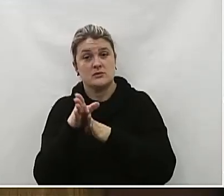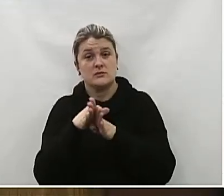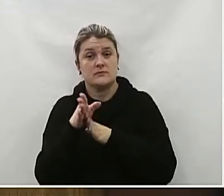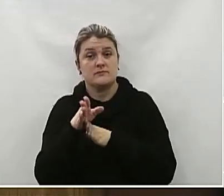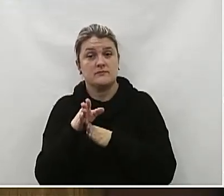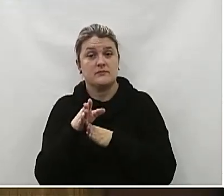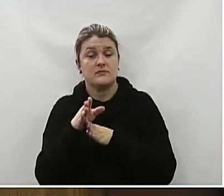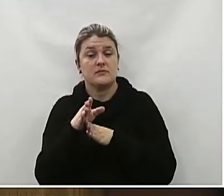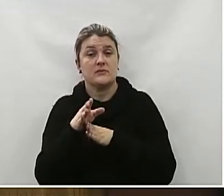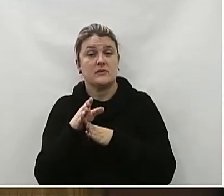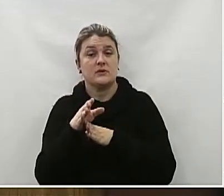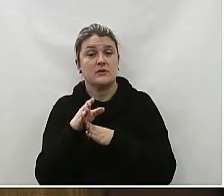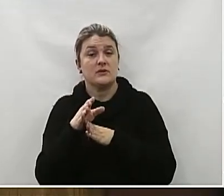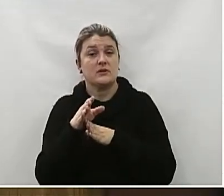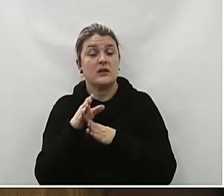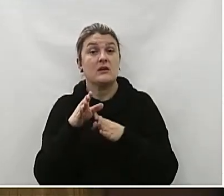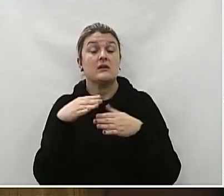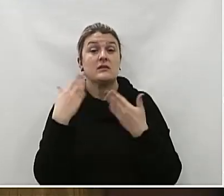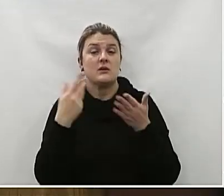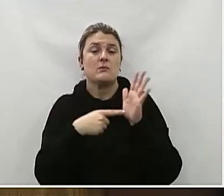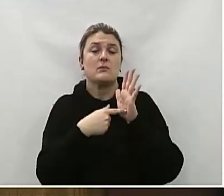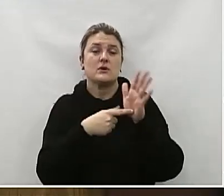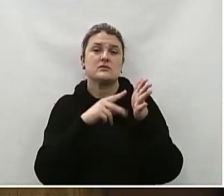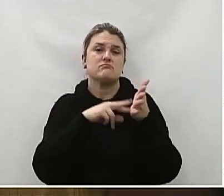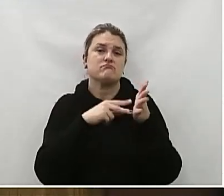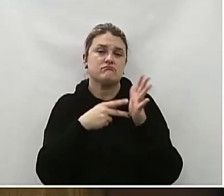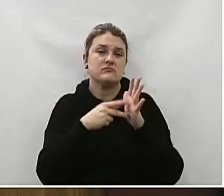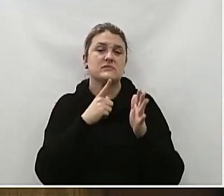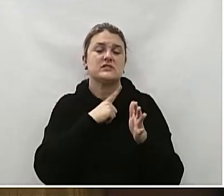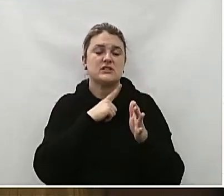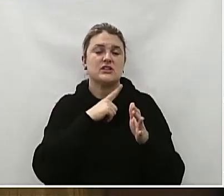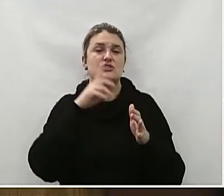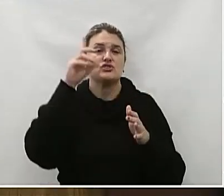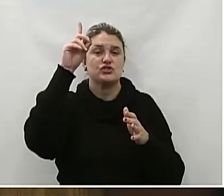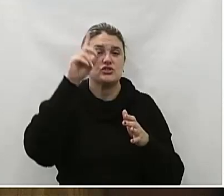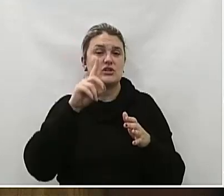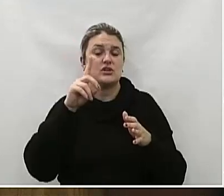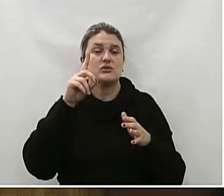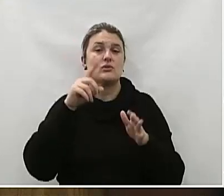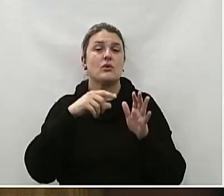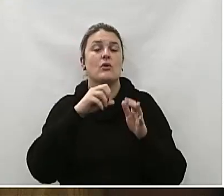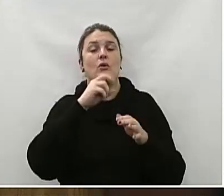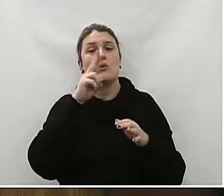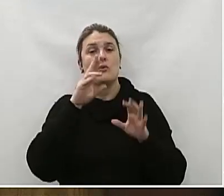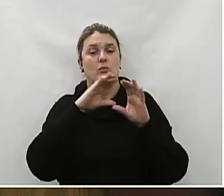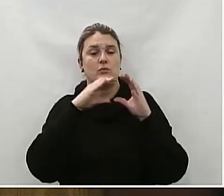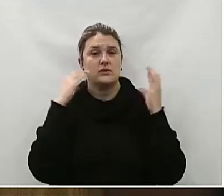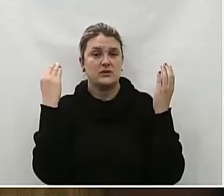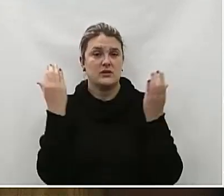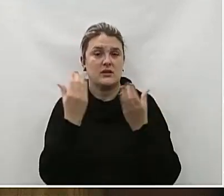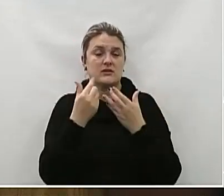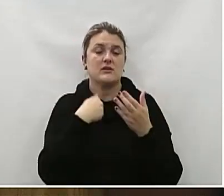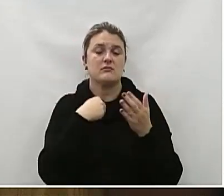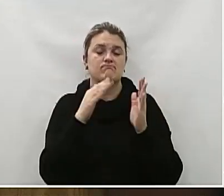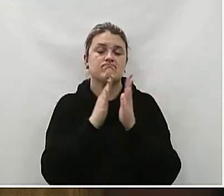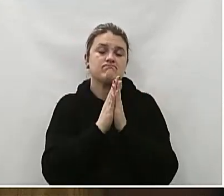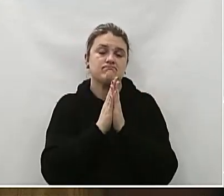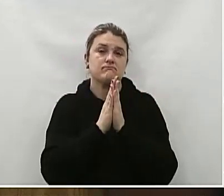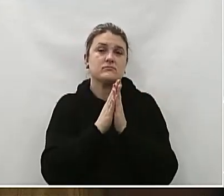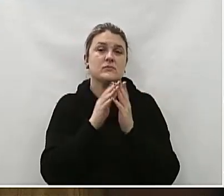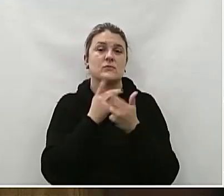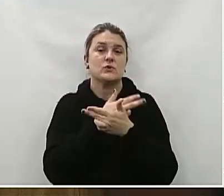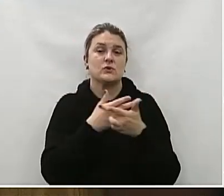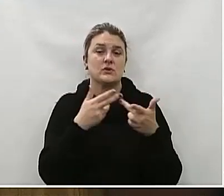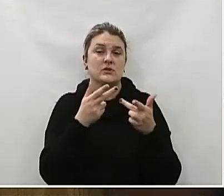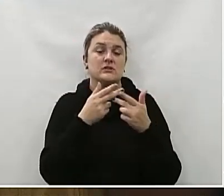advogados De União da Vitória Demonstram Uma paixão Singular Pelo direito E pelo serviço A comunidade Por fim Expresso Minha gratidão Por todas